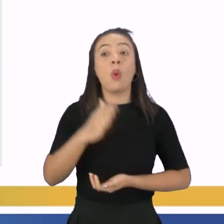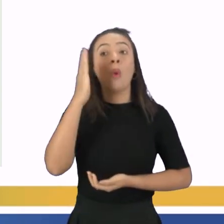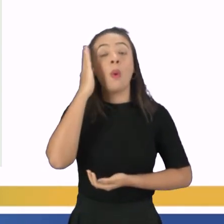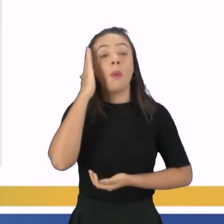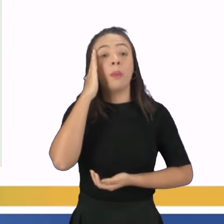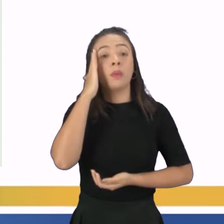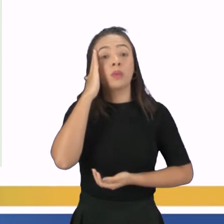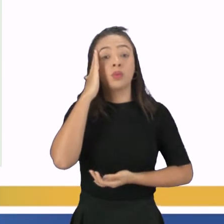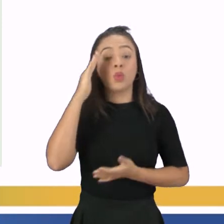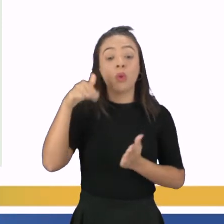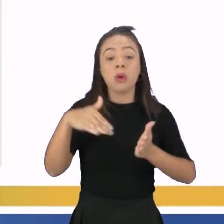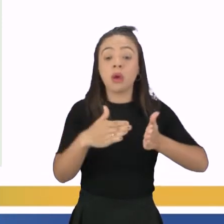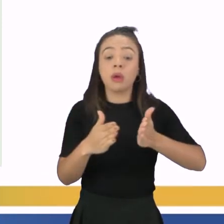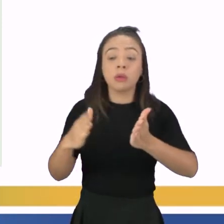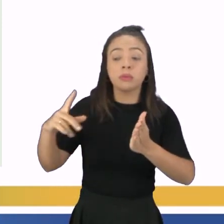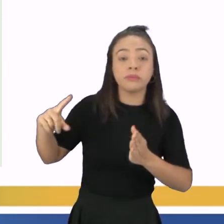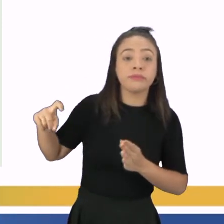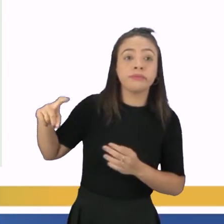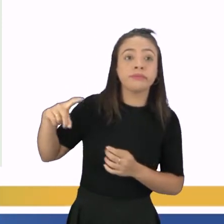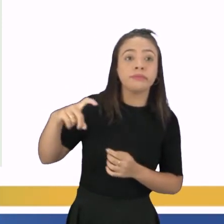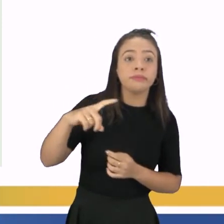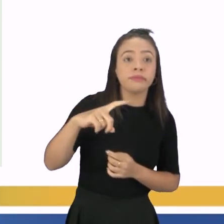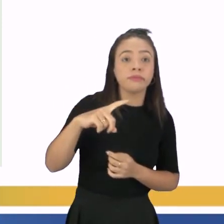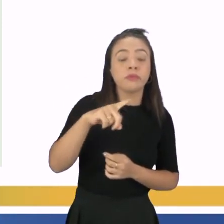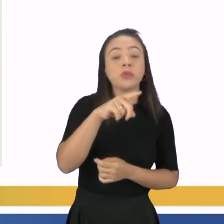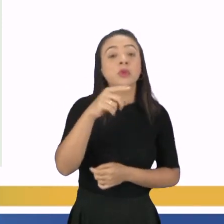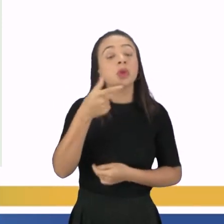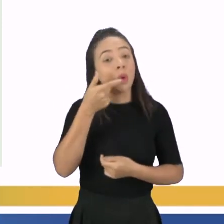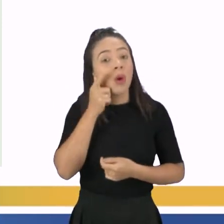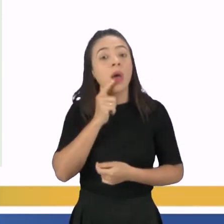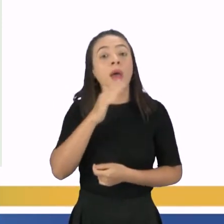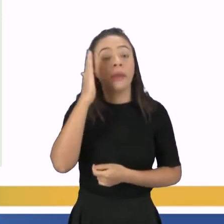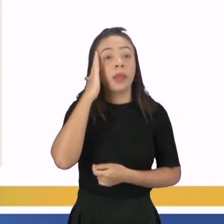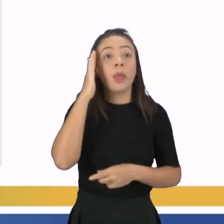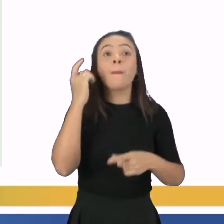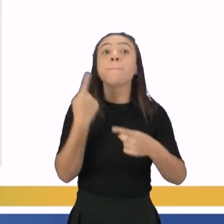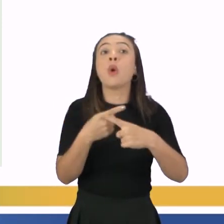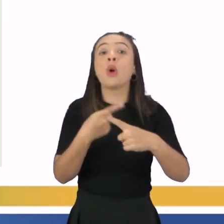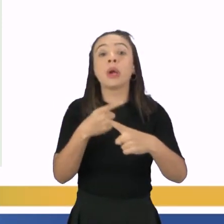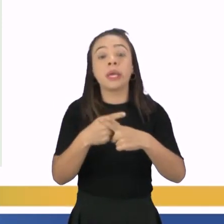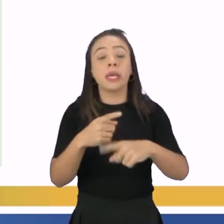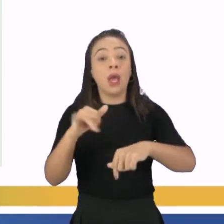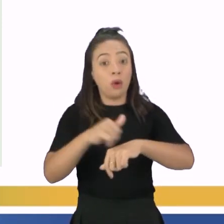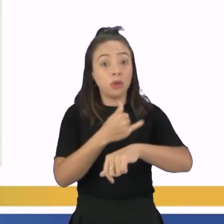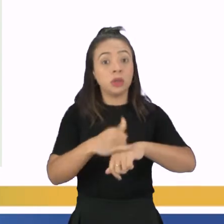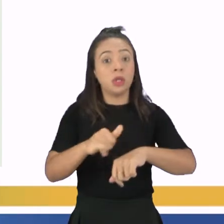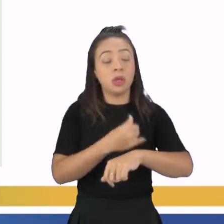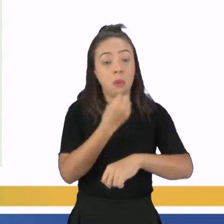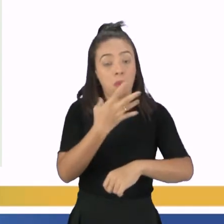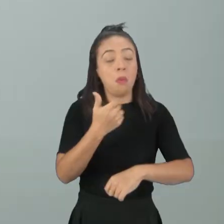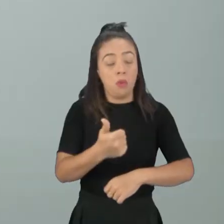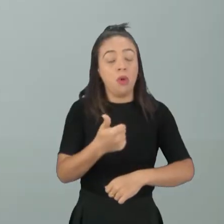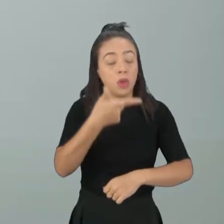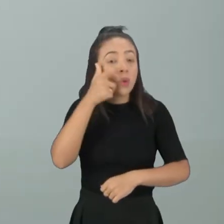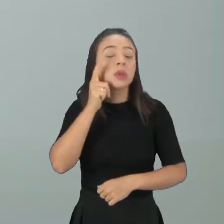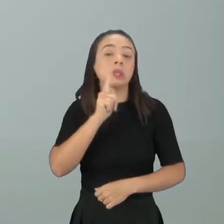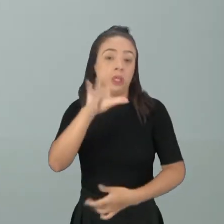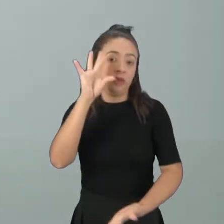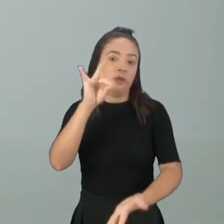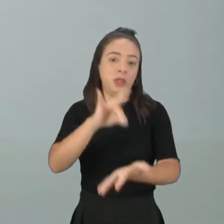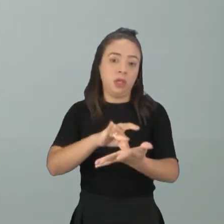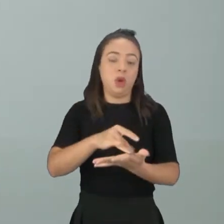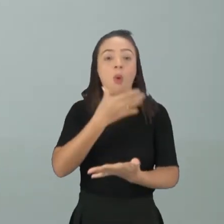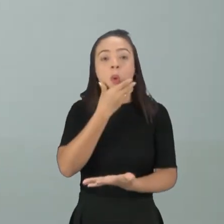que percorrem os espermatozoides, você consegue entender por que a vasectomia é tão efetiva, né? E o homem que faz a